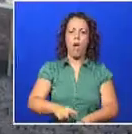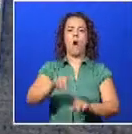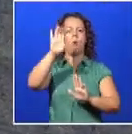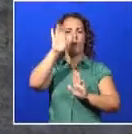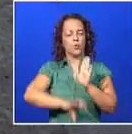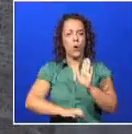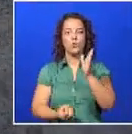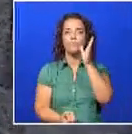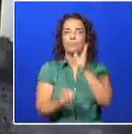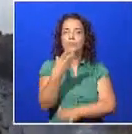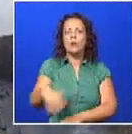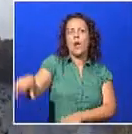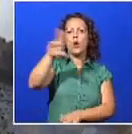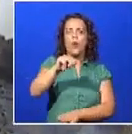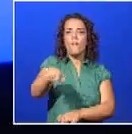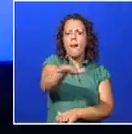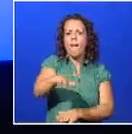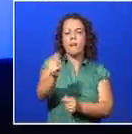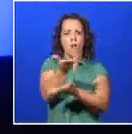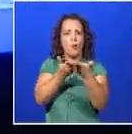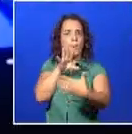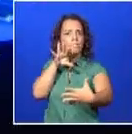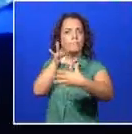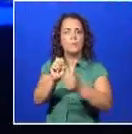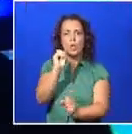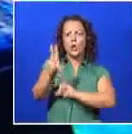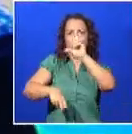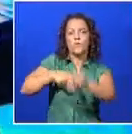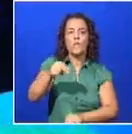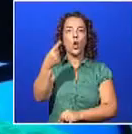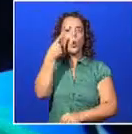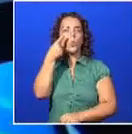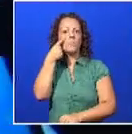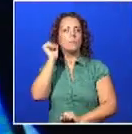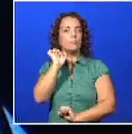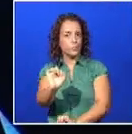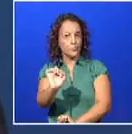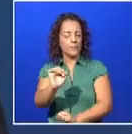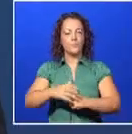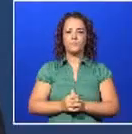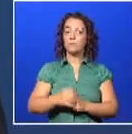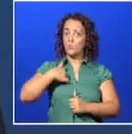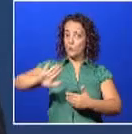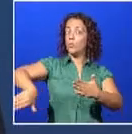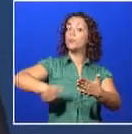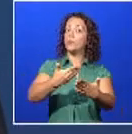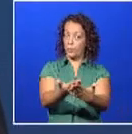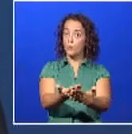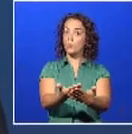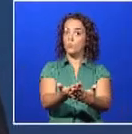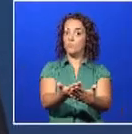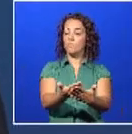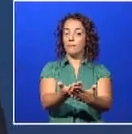para criar novas áreas económicas ligadas à inovação e ao conhecimento. Proponho assim,